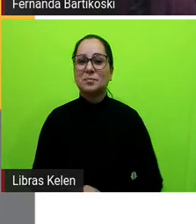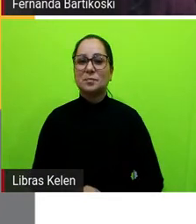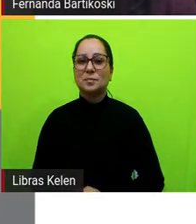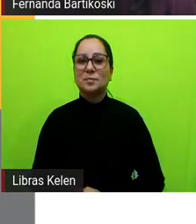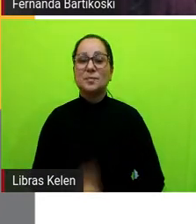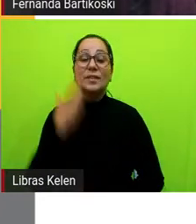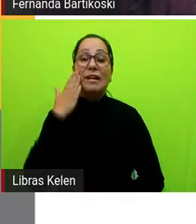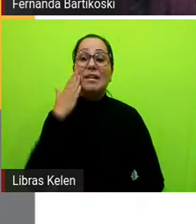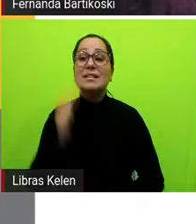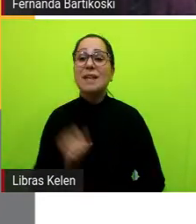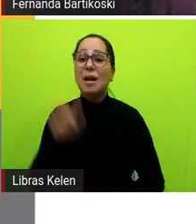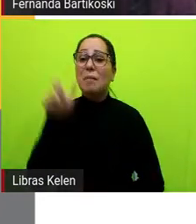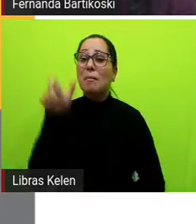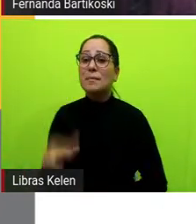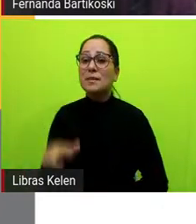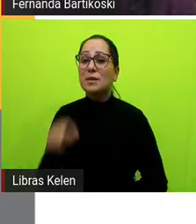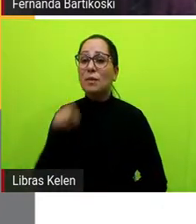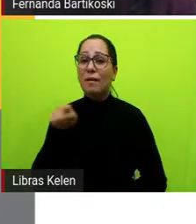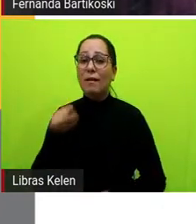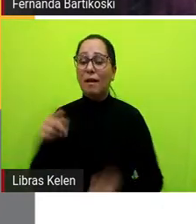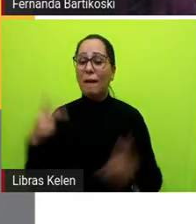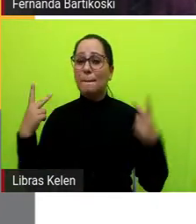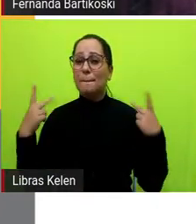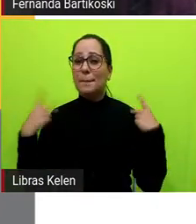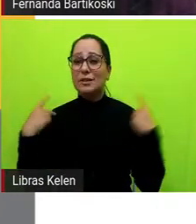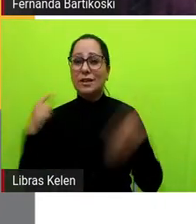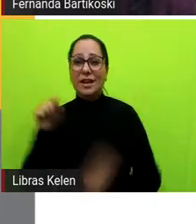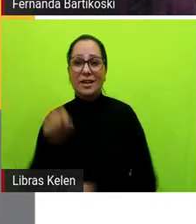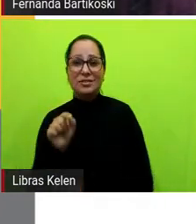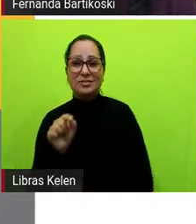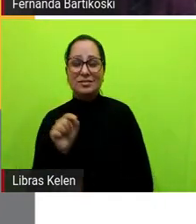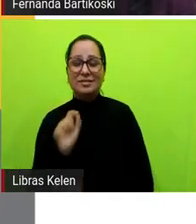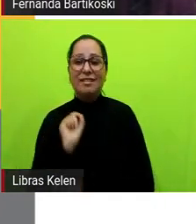de quem que a gente está falando aqui a partir dessa imagem.